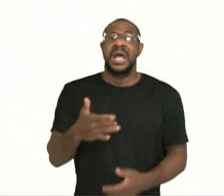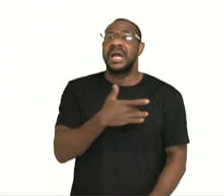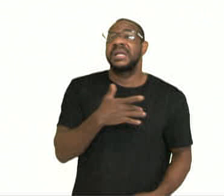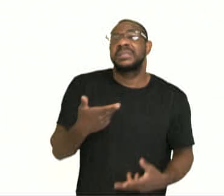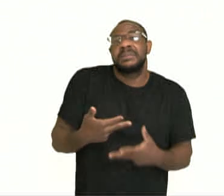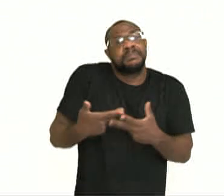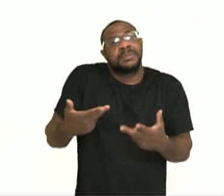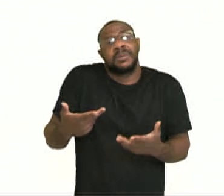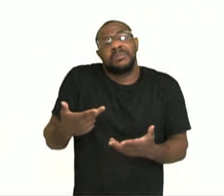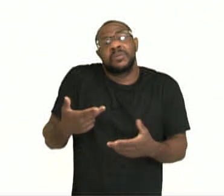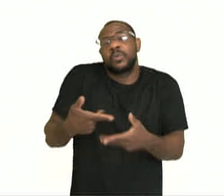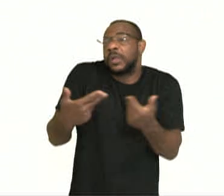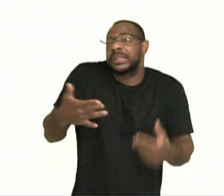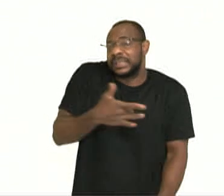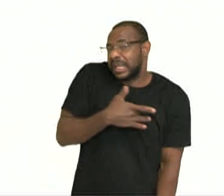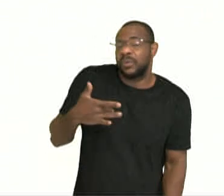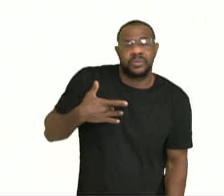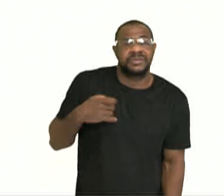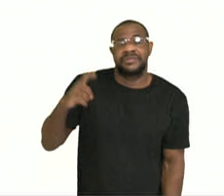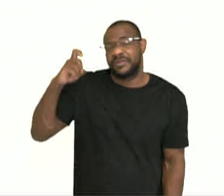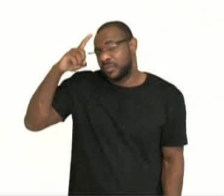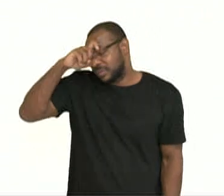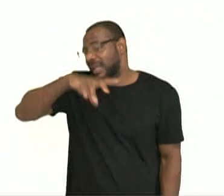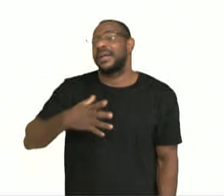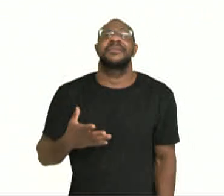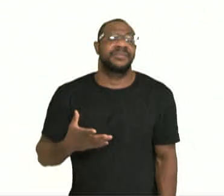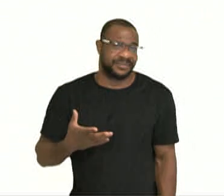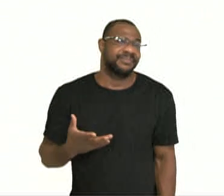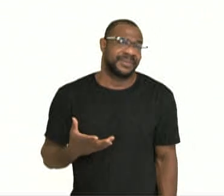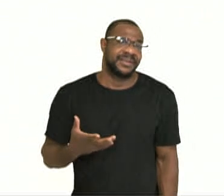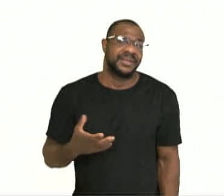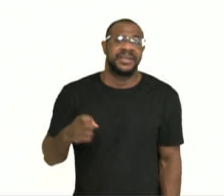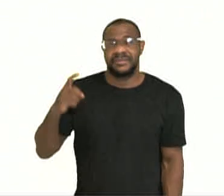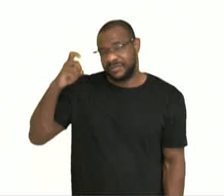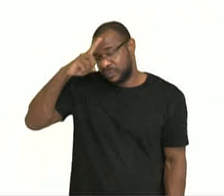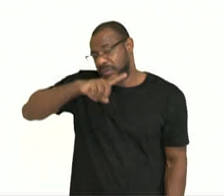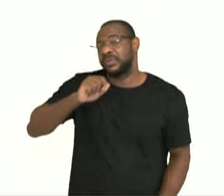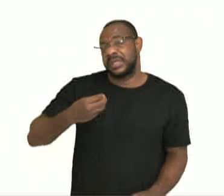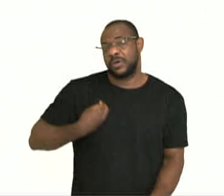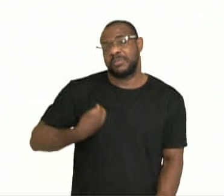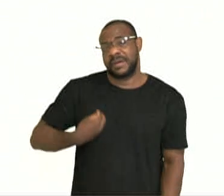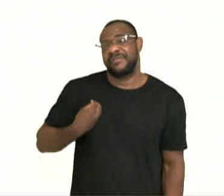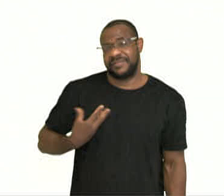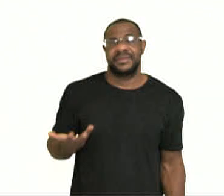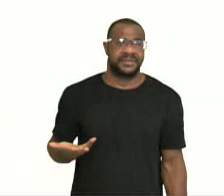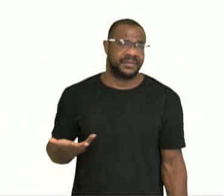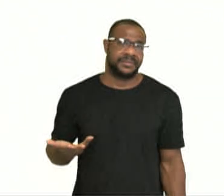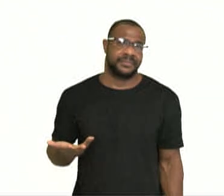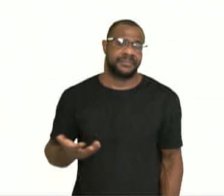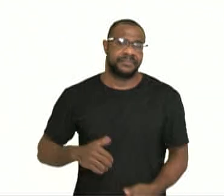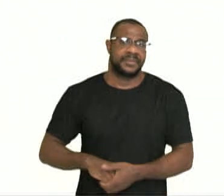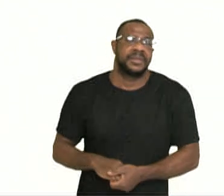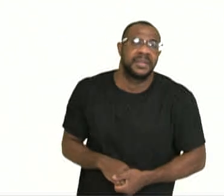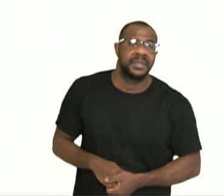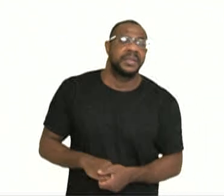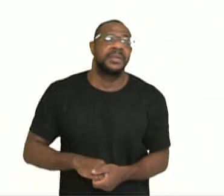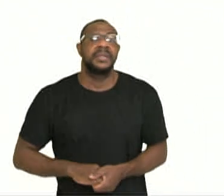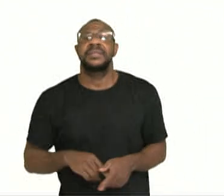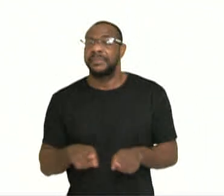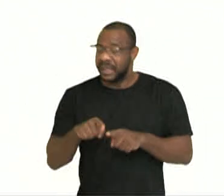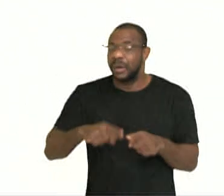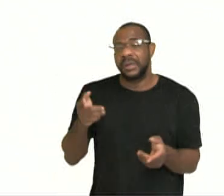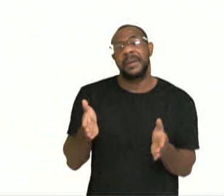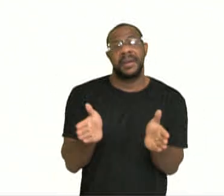que dificultam o desenvolvimento de uma vida com qualidade da população. E aí tudo isso se reflete naquela definição de